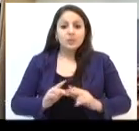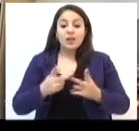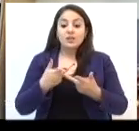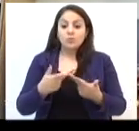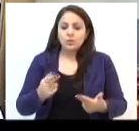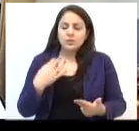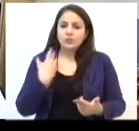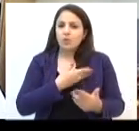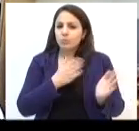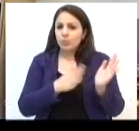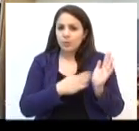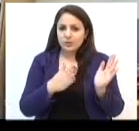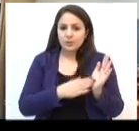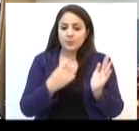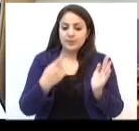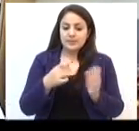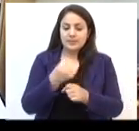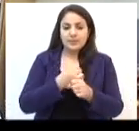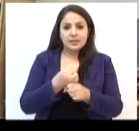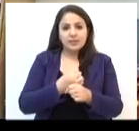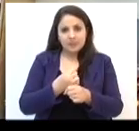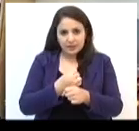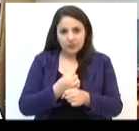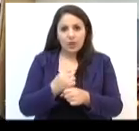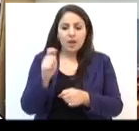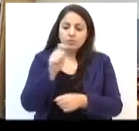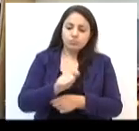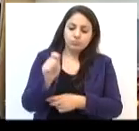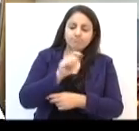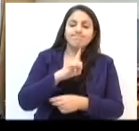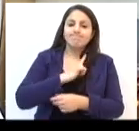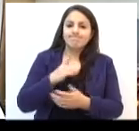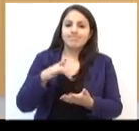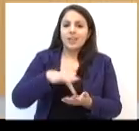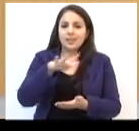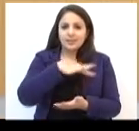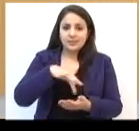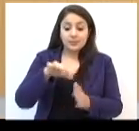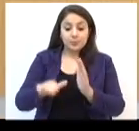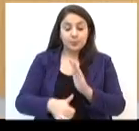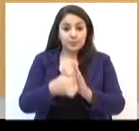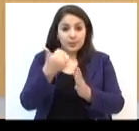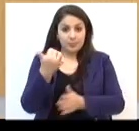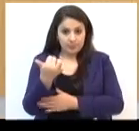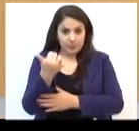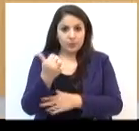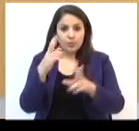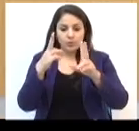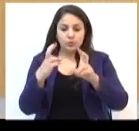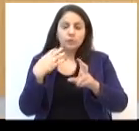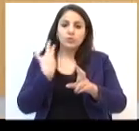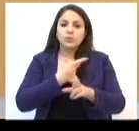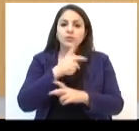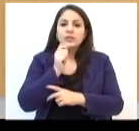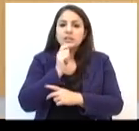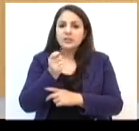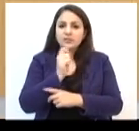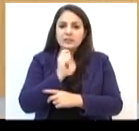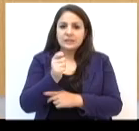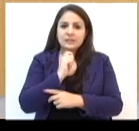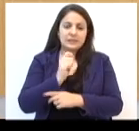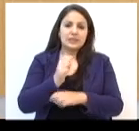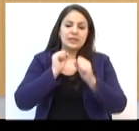proporcionamos esse ano, a associação para a Feira do Livro dá essa realidade. E neste primeiro bloco, você assiste uma